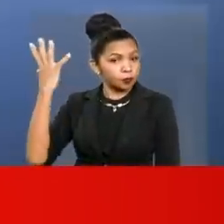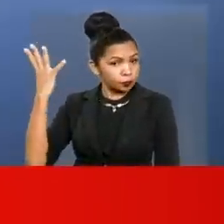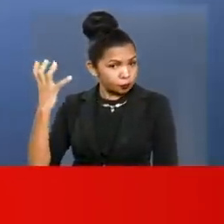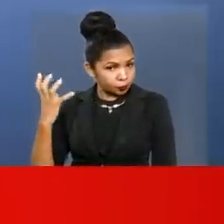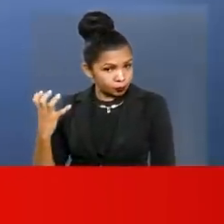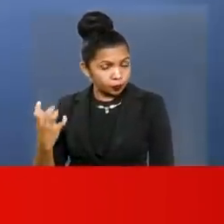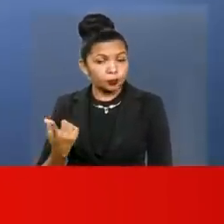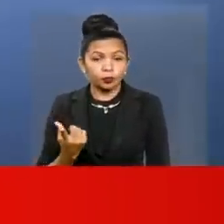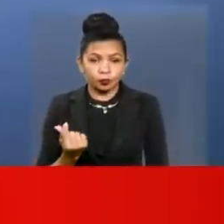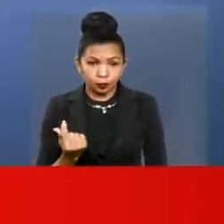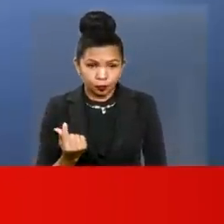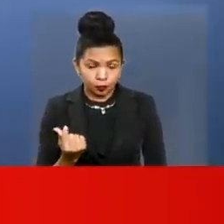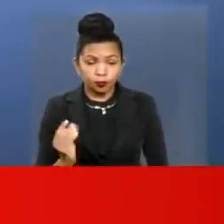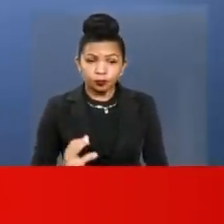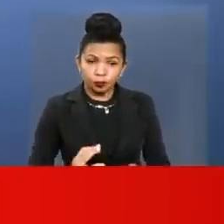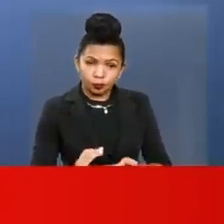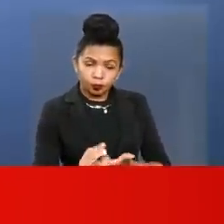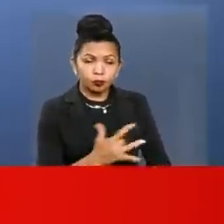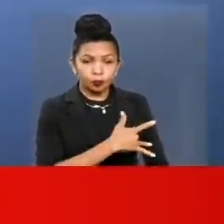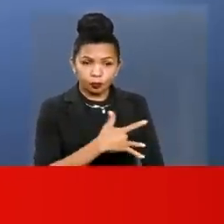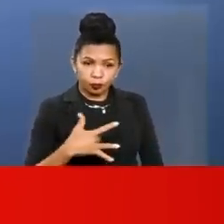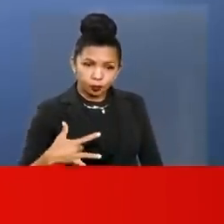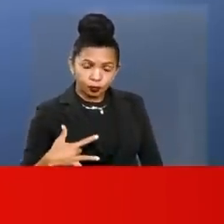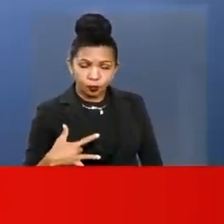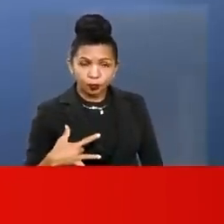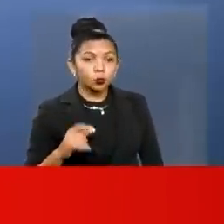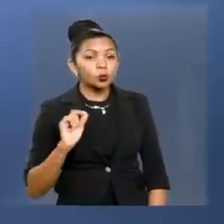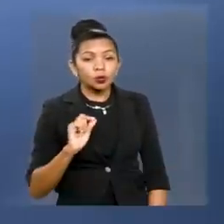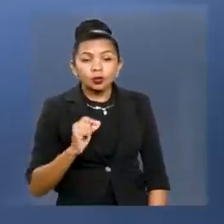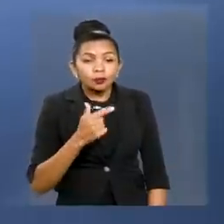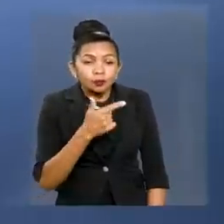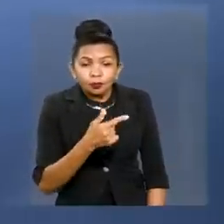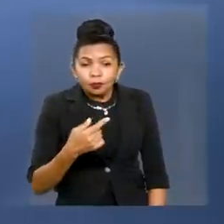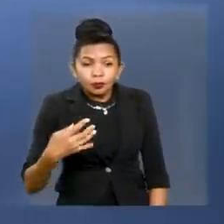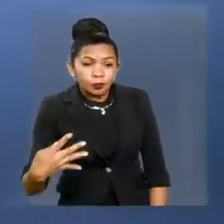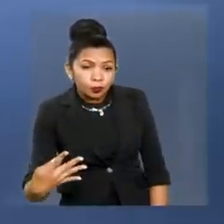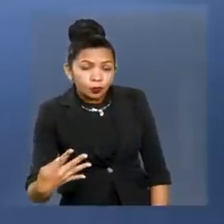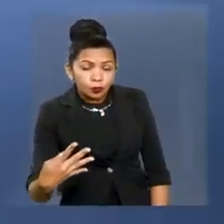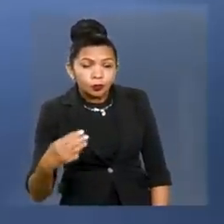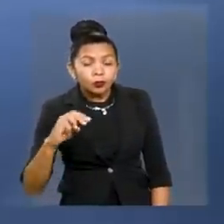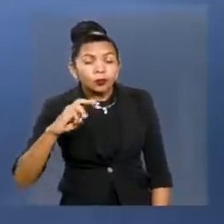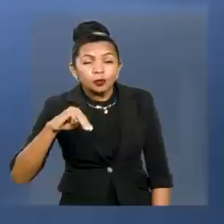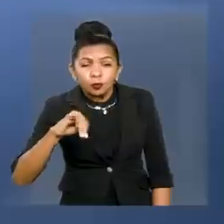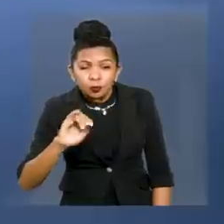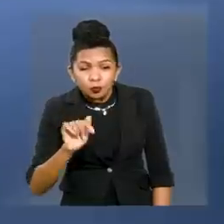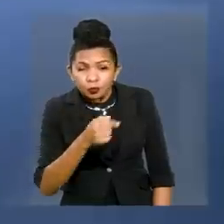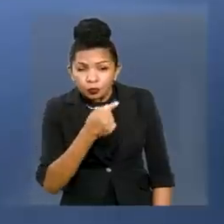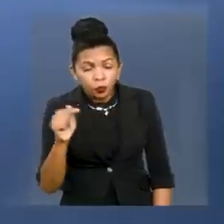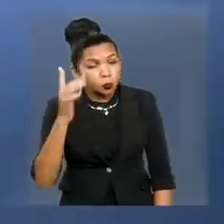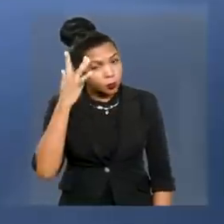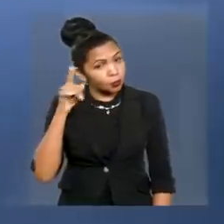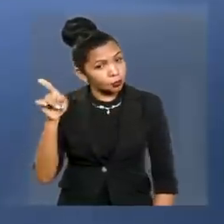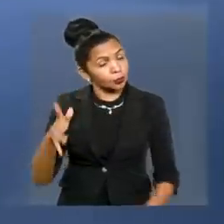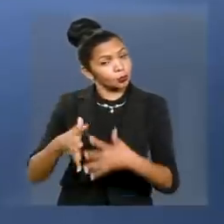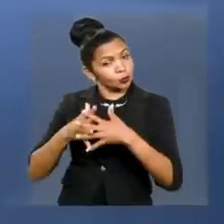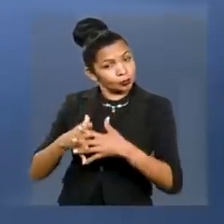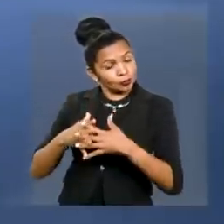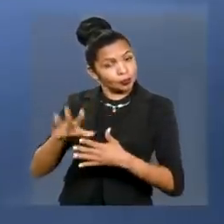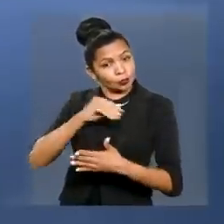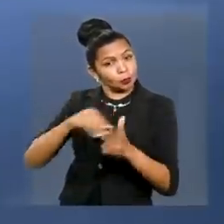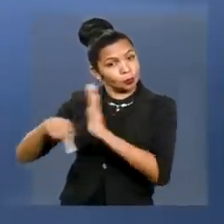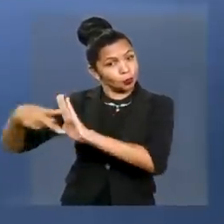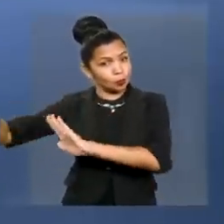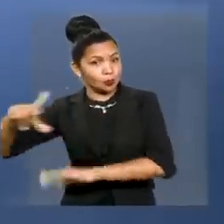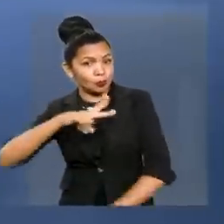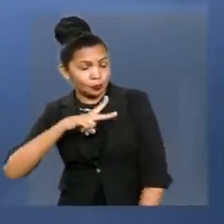saúde, o dinheiro que a senhora alega, que a senhora deixou, a senhora deixou 24 milhões no caixa. A senhora está confundindo talvez a sua conta bancária pessoal com a conta